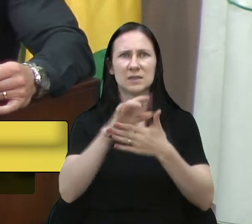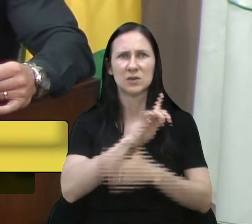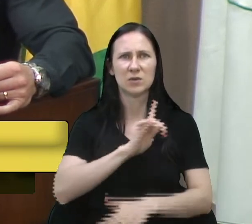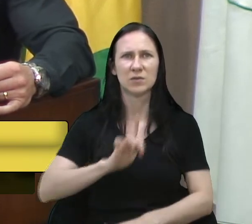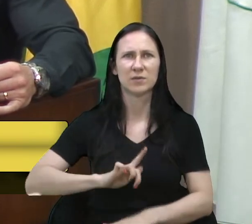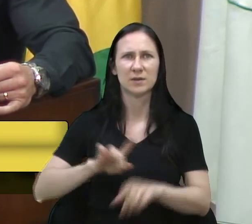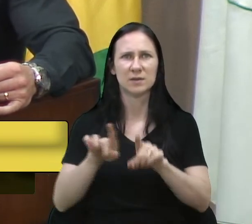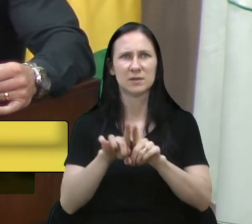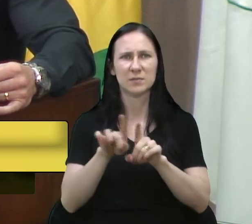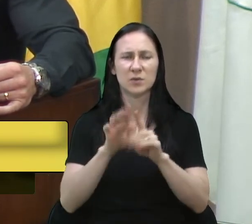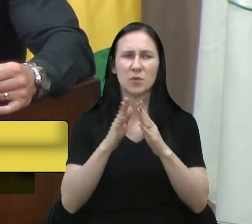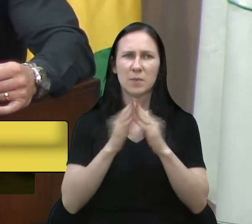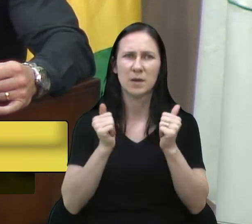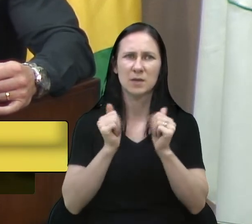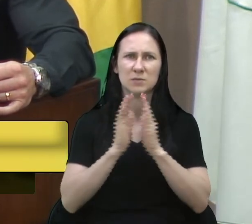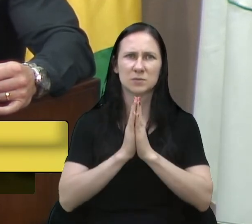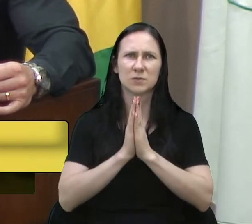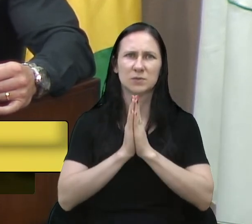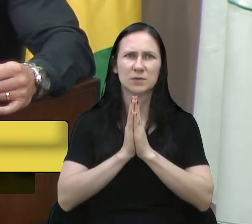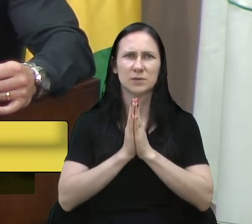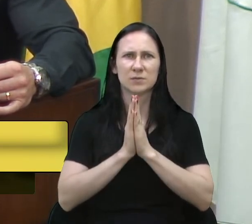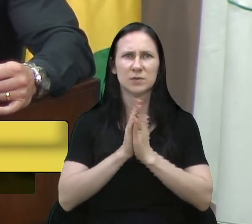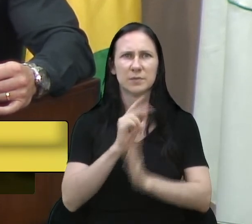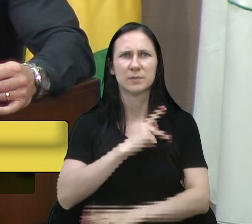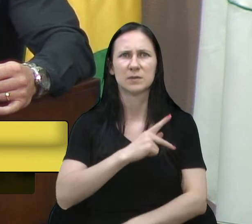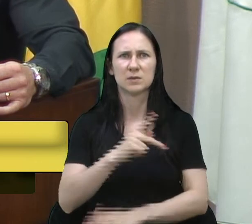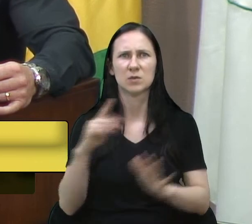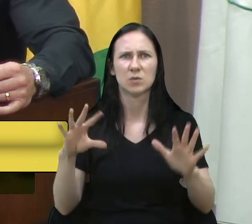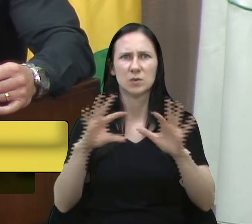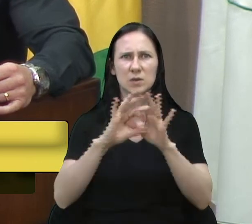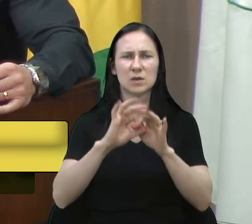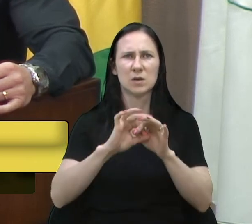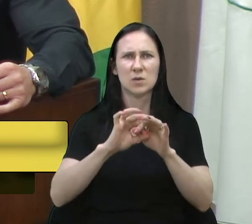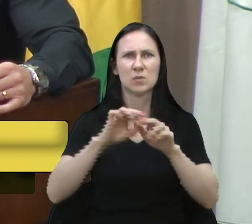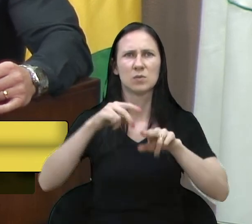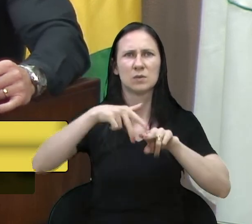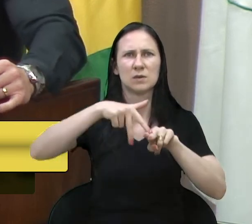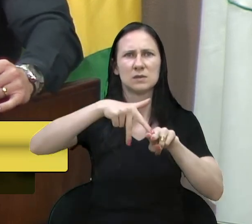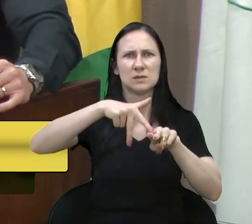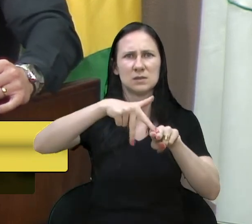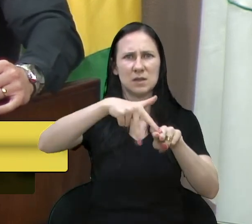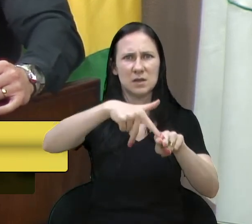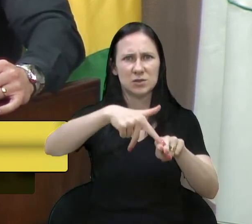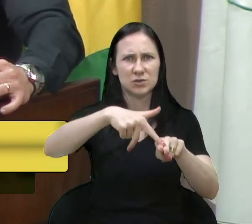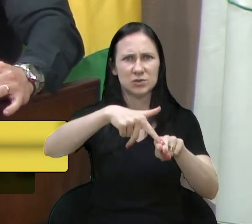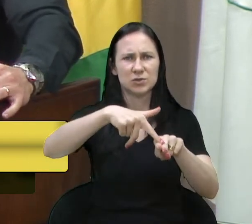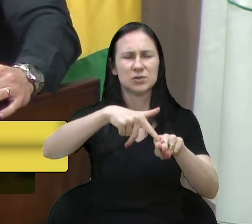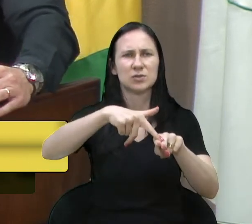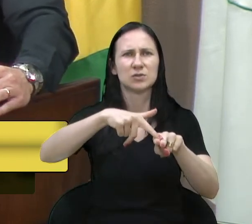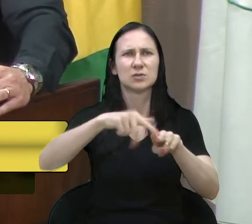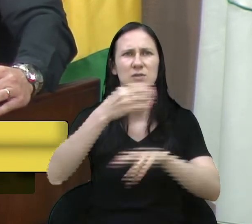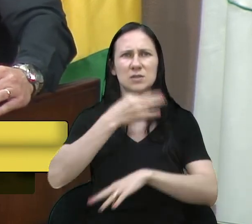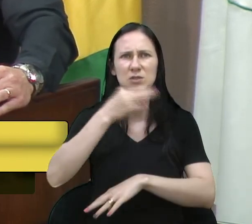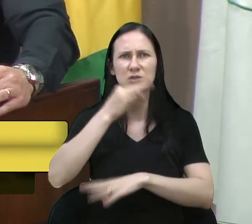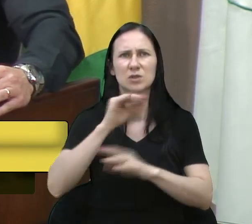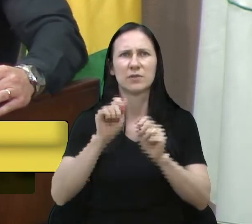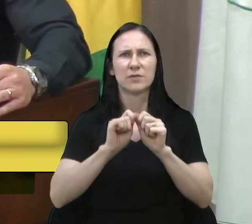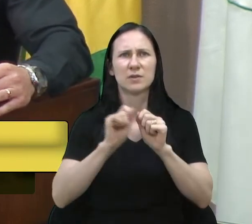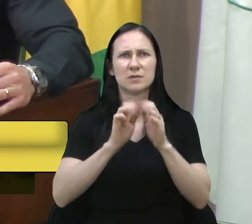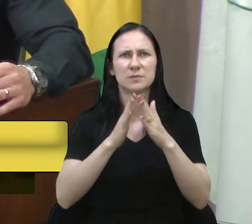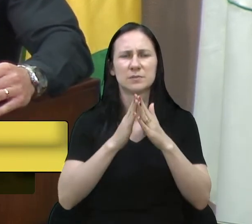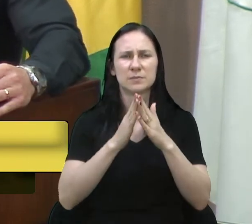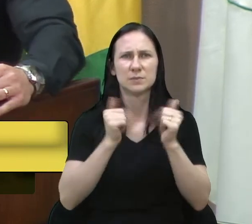peço a gentileza, presidente da União dos Skates aqui de Caxias, da Associação Iraí, me fez um pedido que